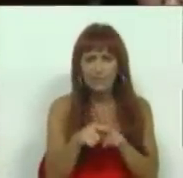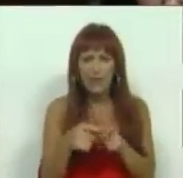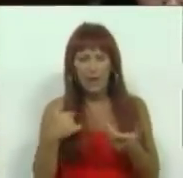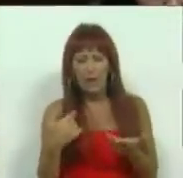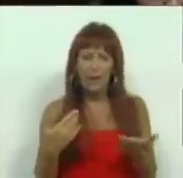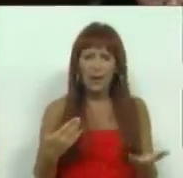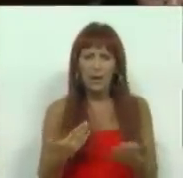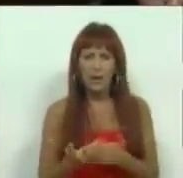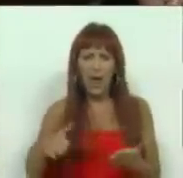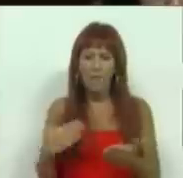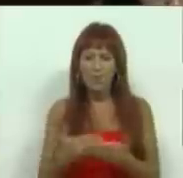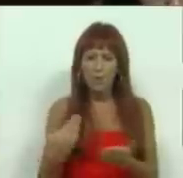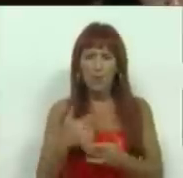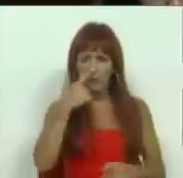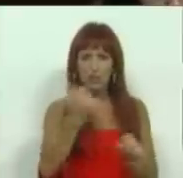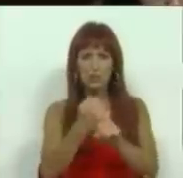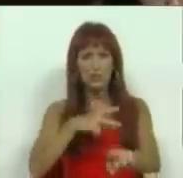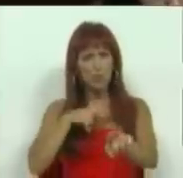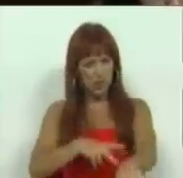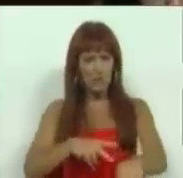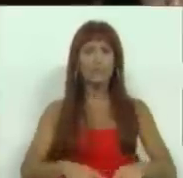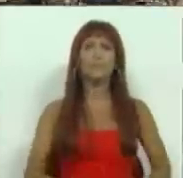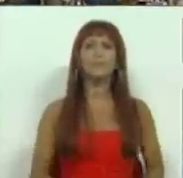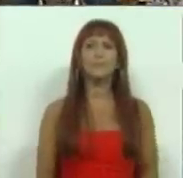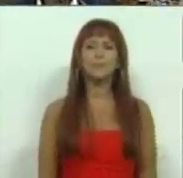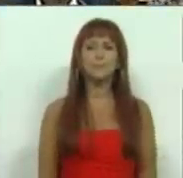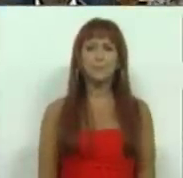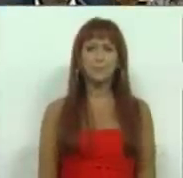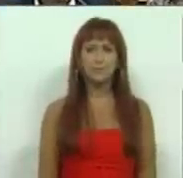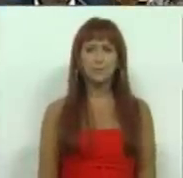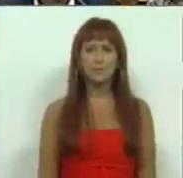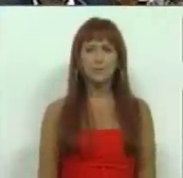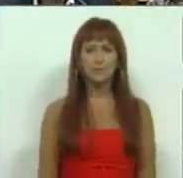estado a propor aos trabalhadores portugueses. Muito obrigada.